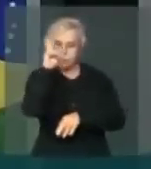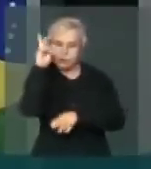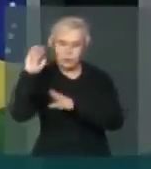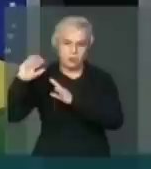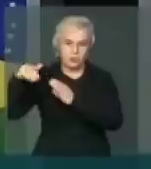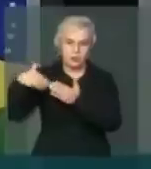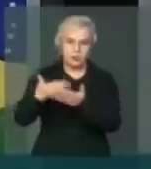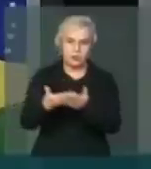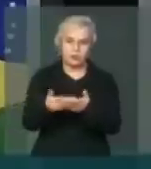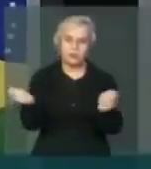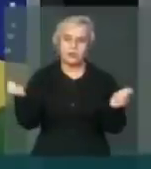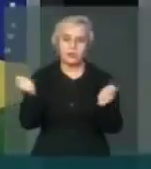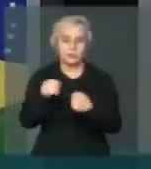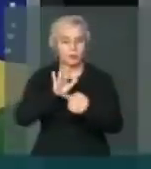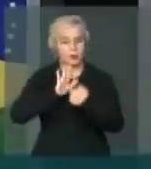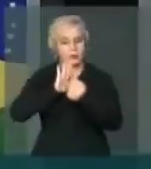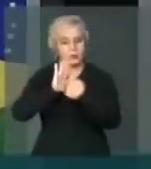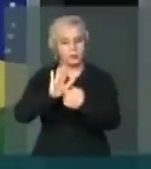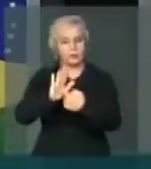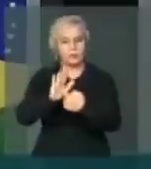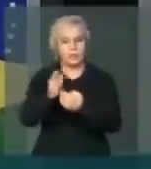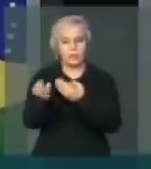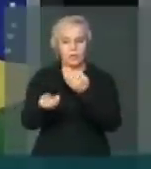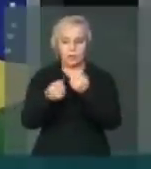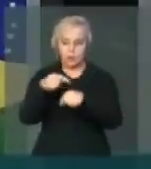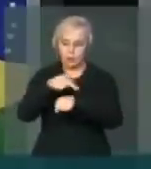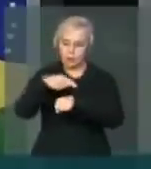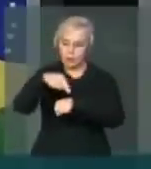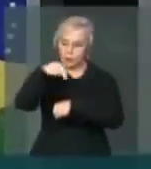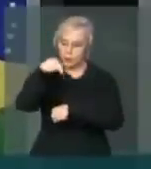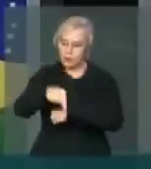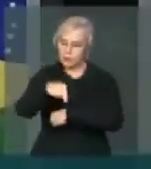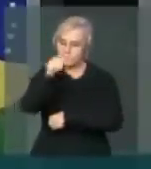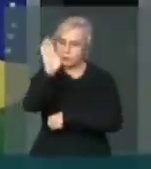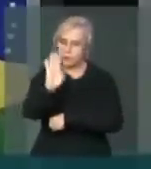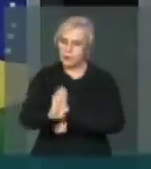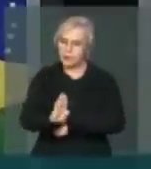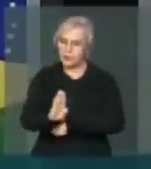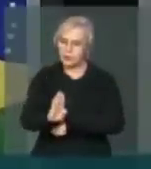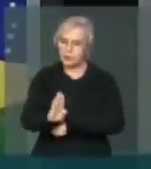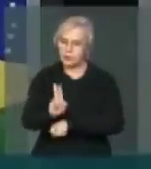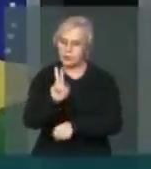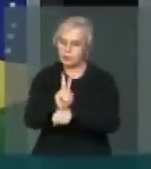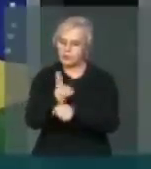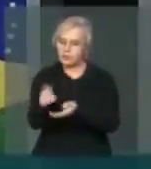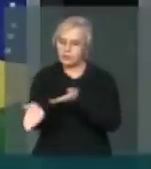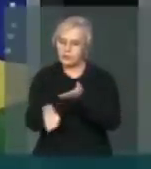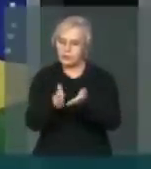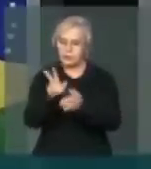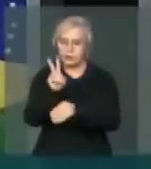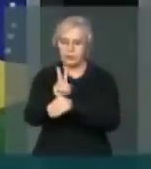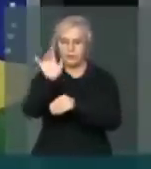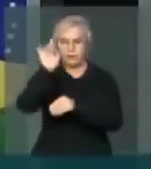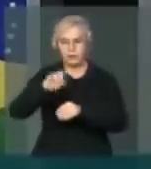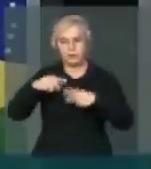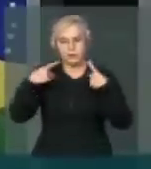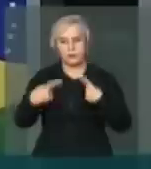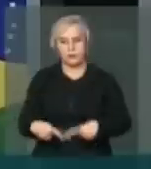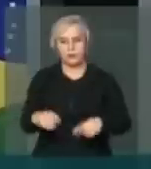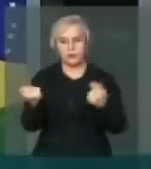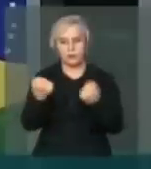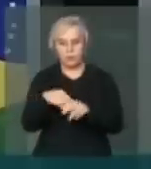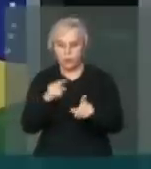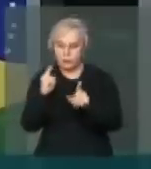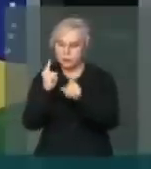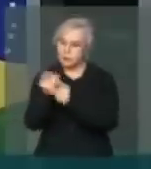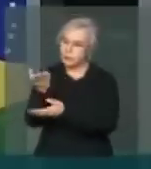De mostrar o quanto esse país preza A defesa dos direitos humanos Possa recebê